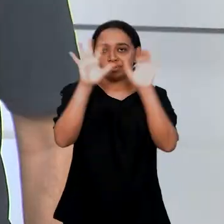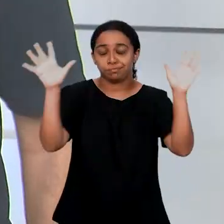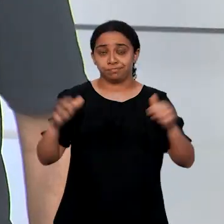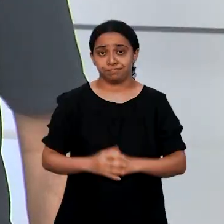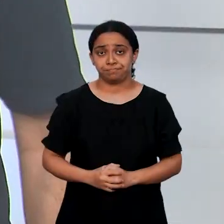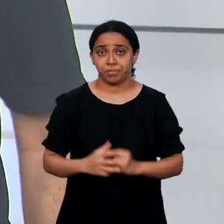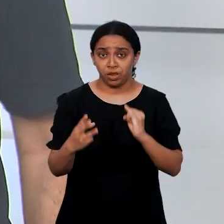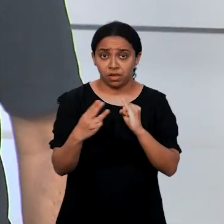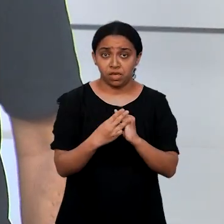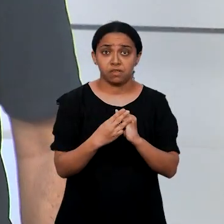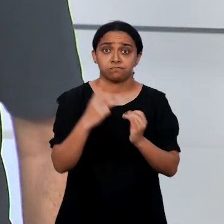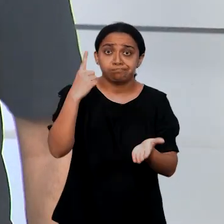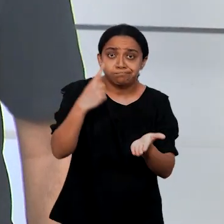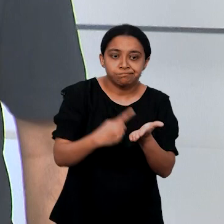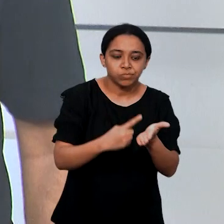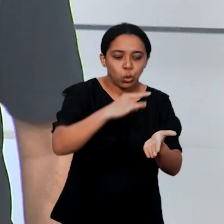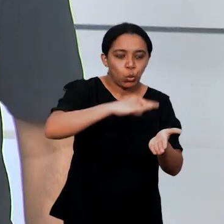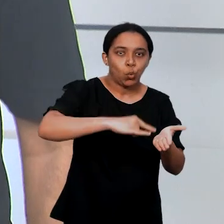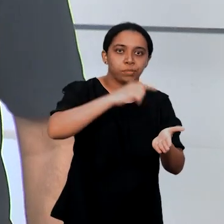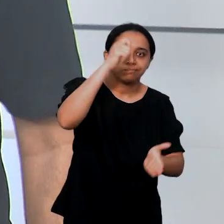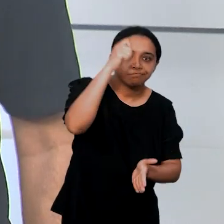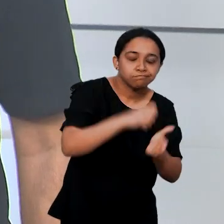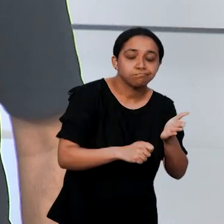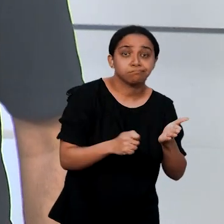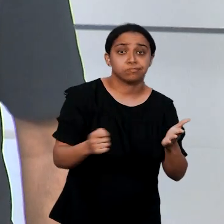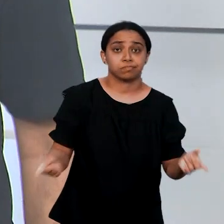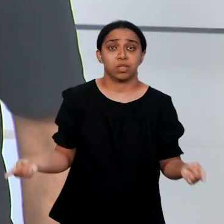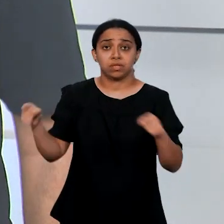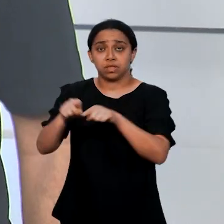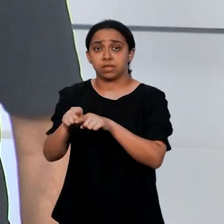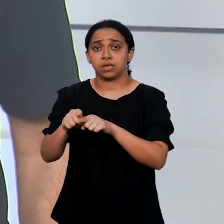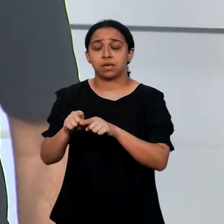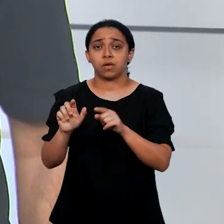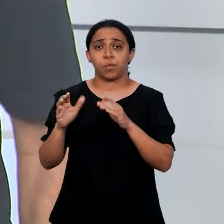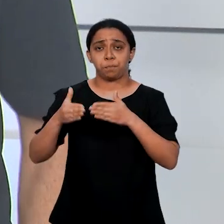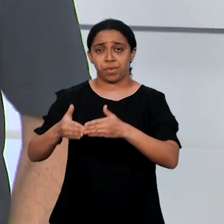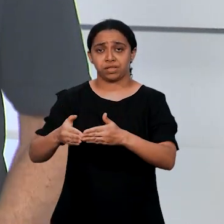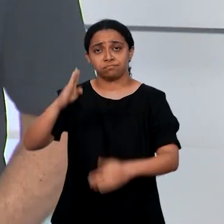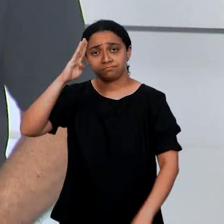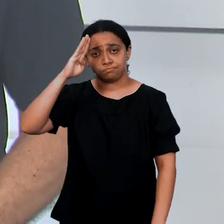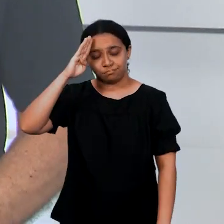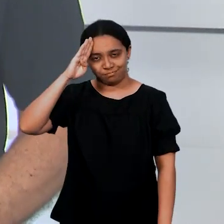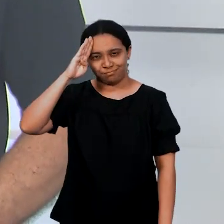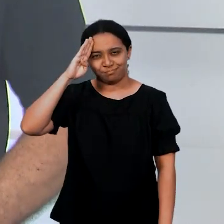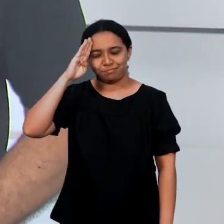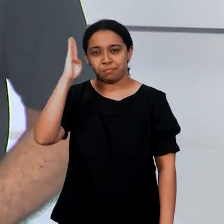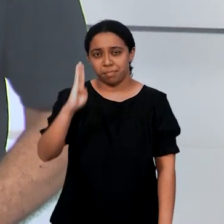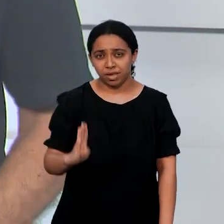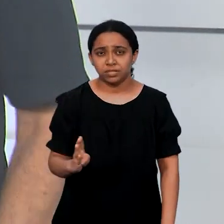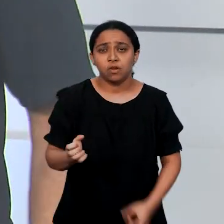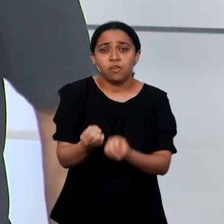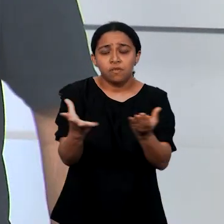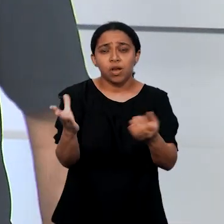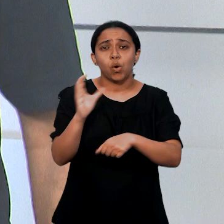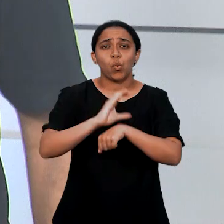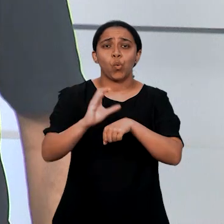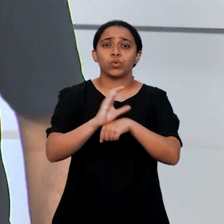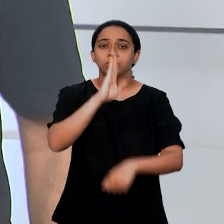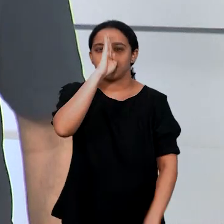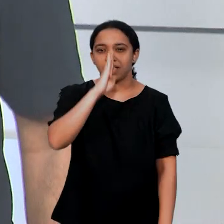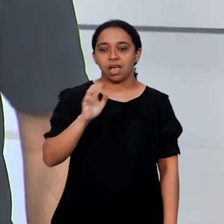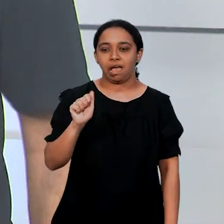O IFMA, em acordo de parceria com a Marinha do Brasil, vai oferecer capacitação gratuita em